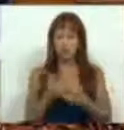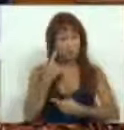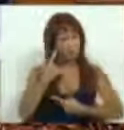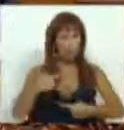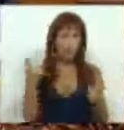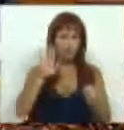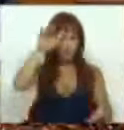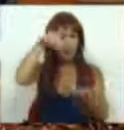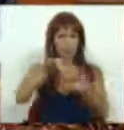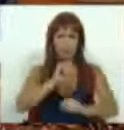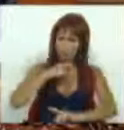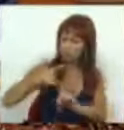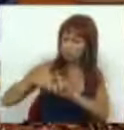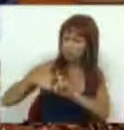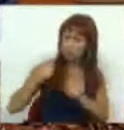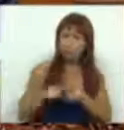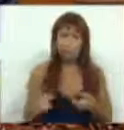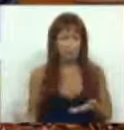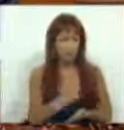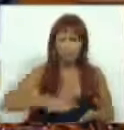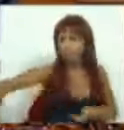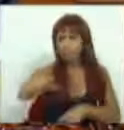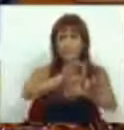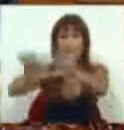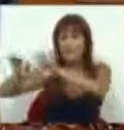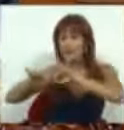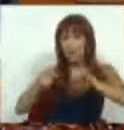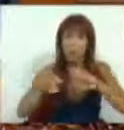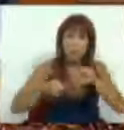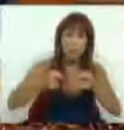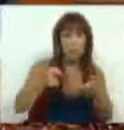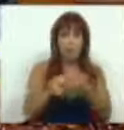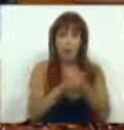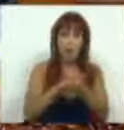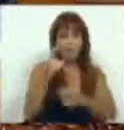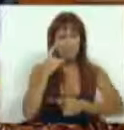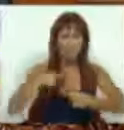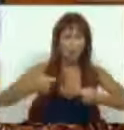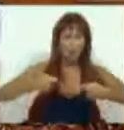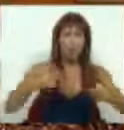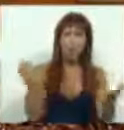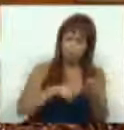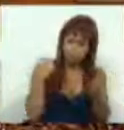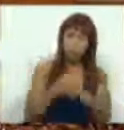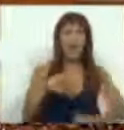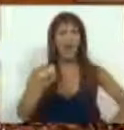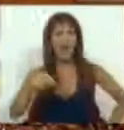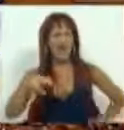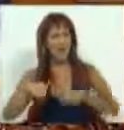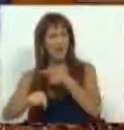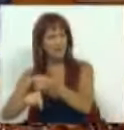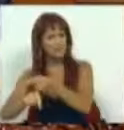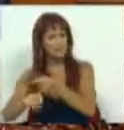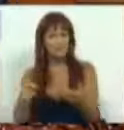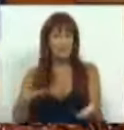evidencia também os resultados positivos da cobertura universal e tendencialmente gratuita, mostrando que o custo e efetividade do SNS